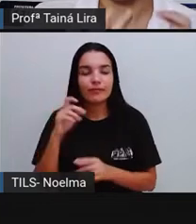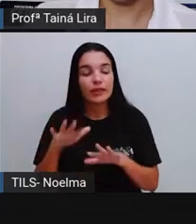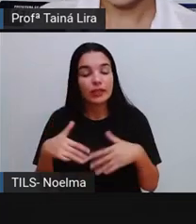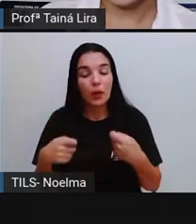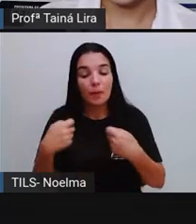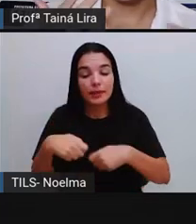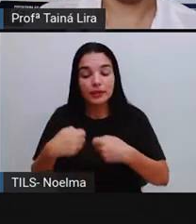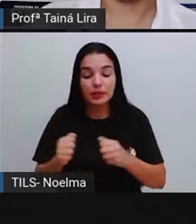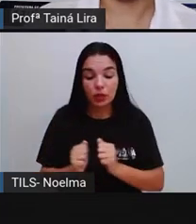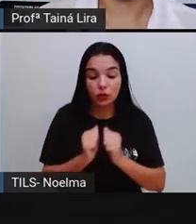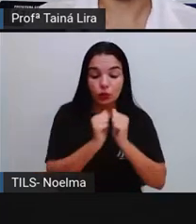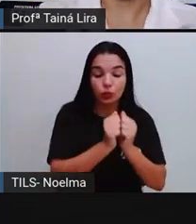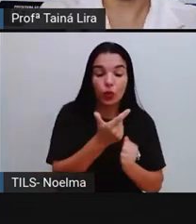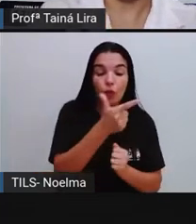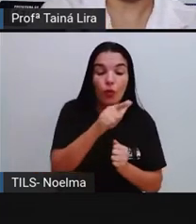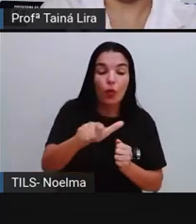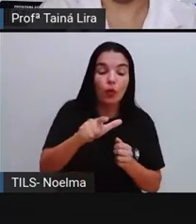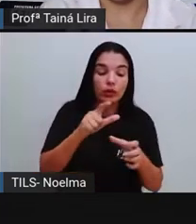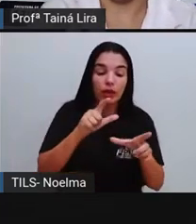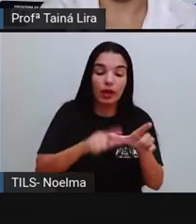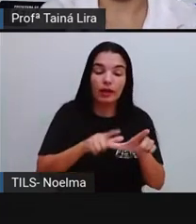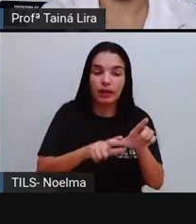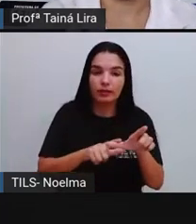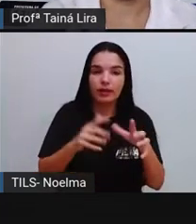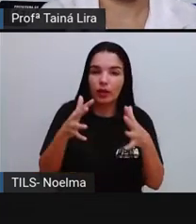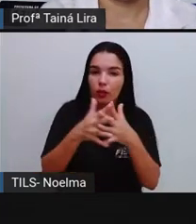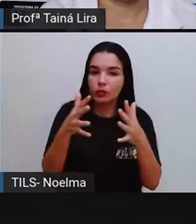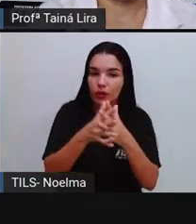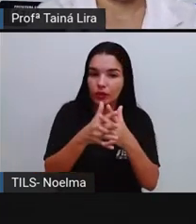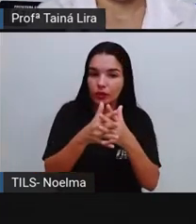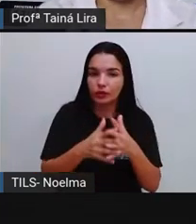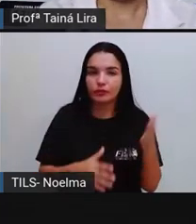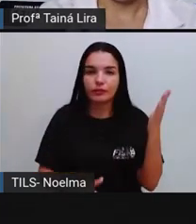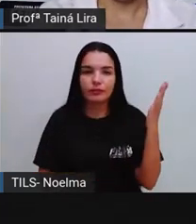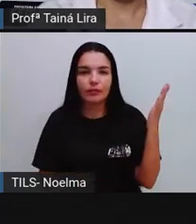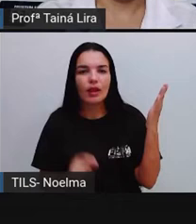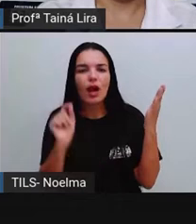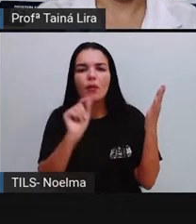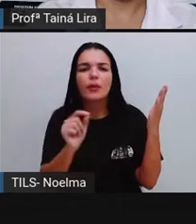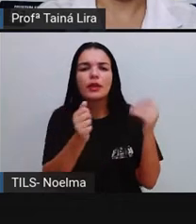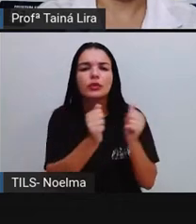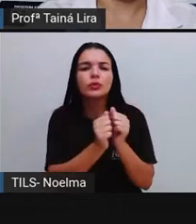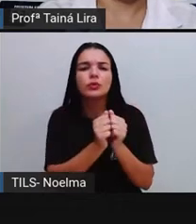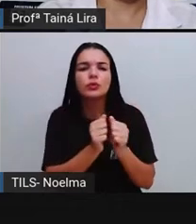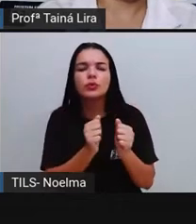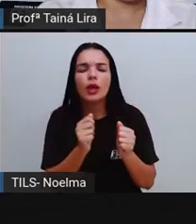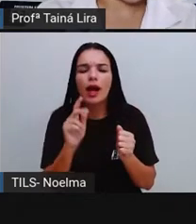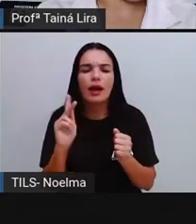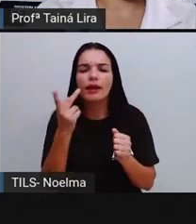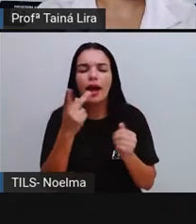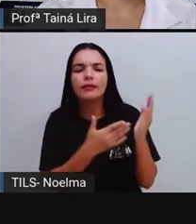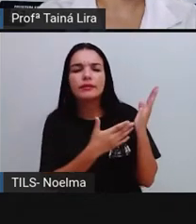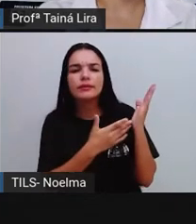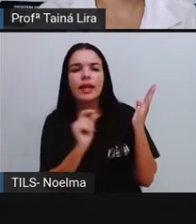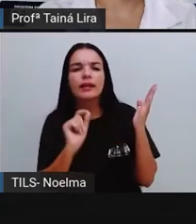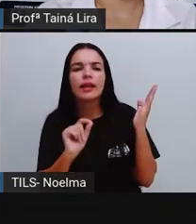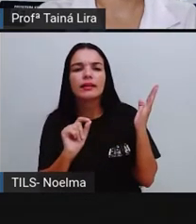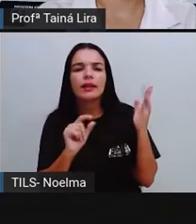Então, O H aqui, Tá junto com qual letra? Qual é a letra aí, tá acompanhando o H?